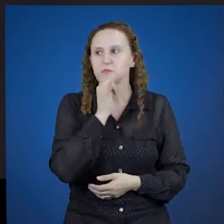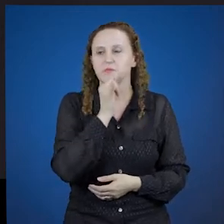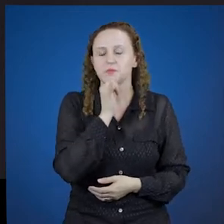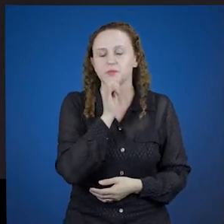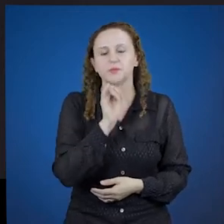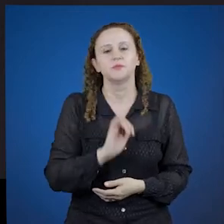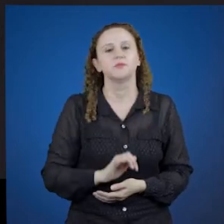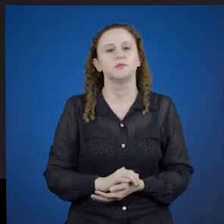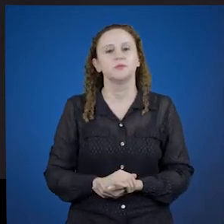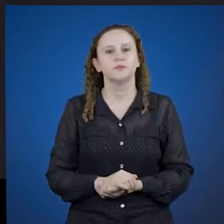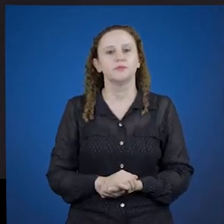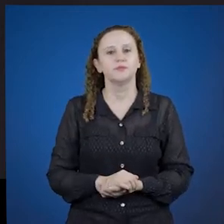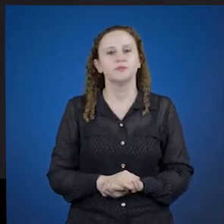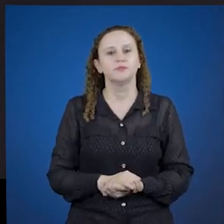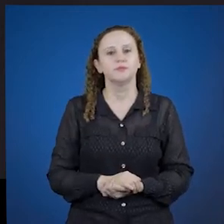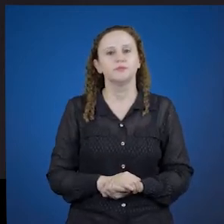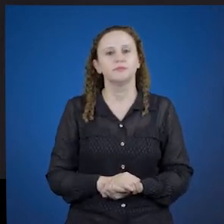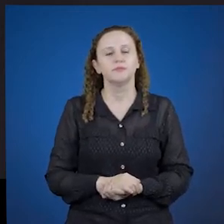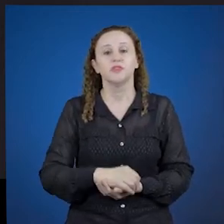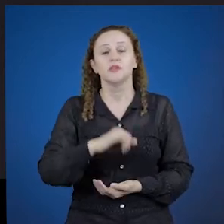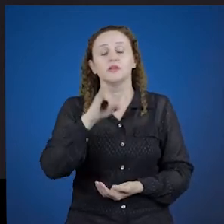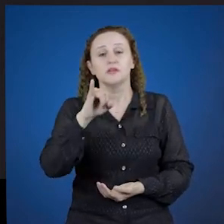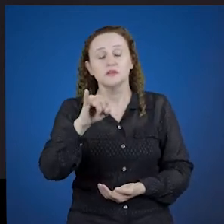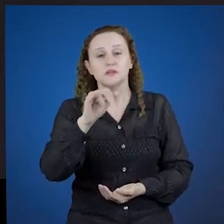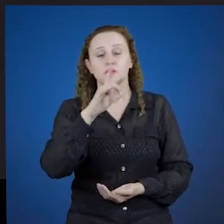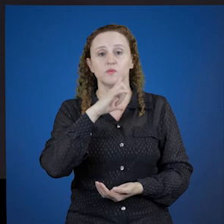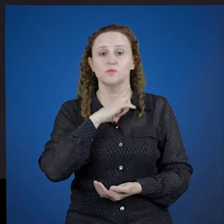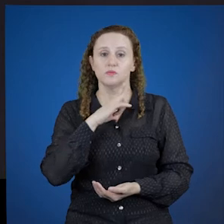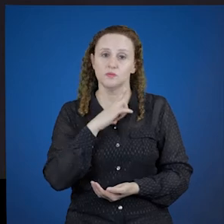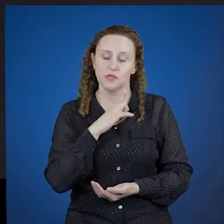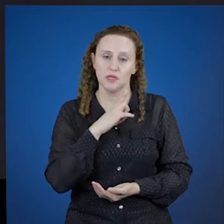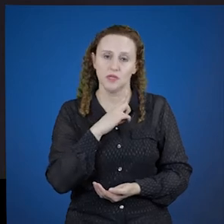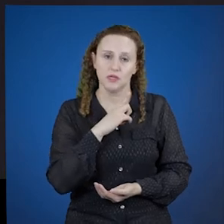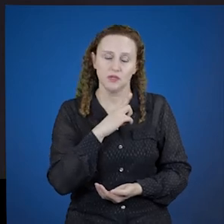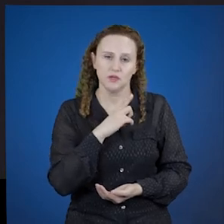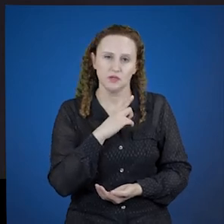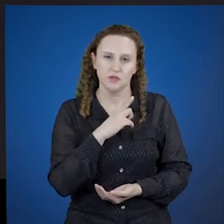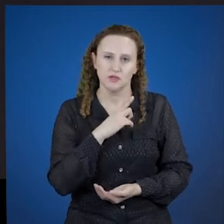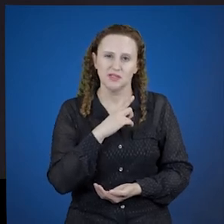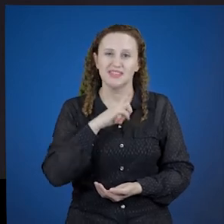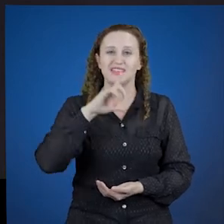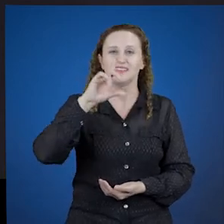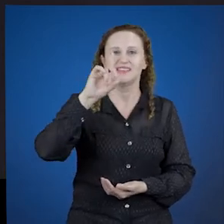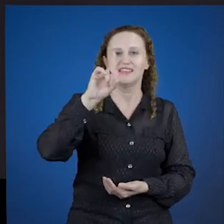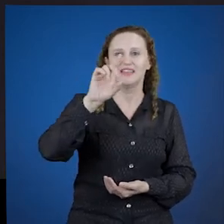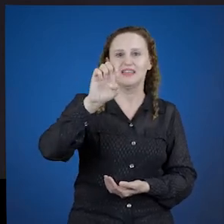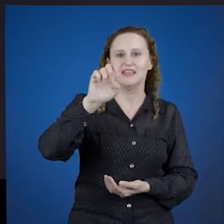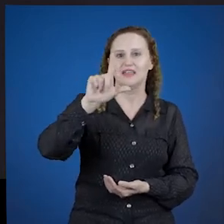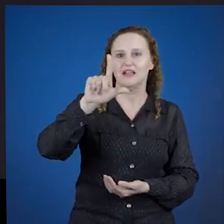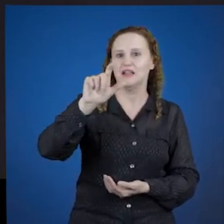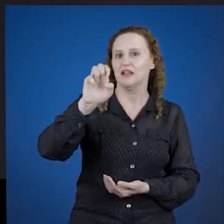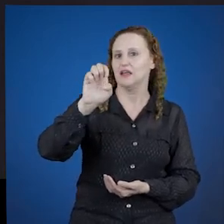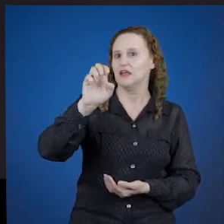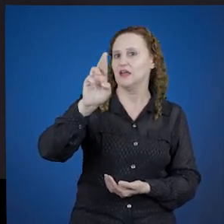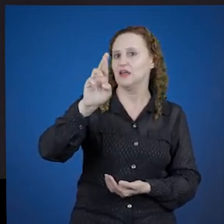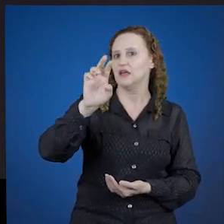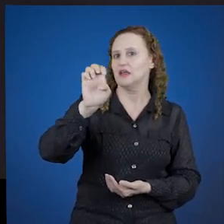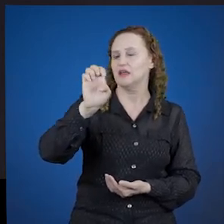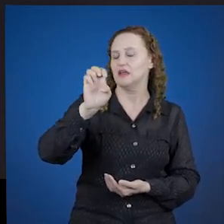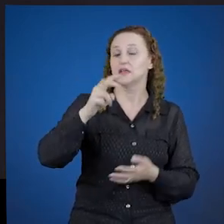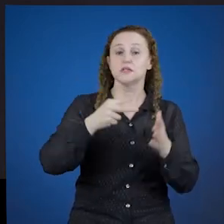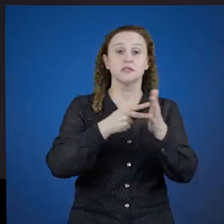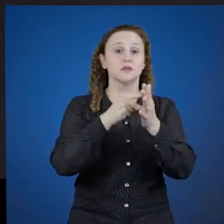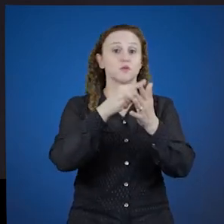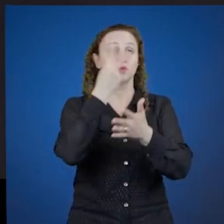Exemplo, então, se eu tenho delere, um